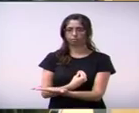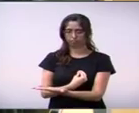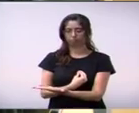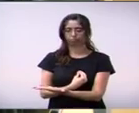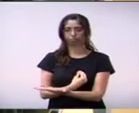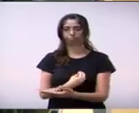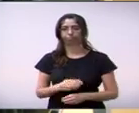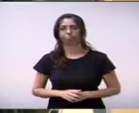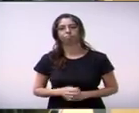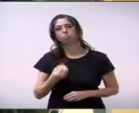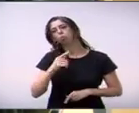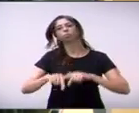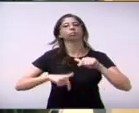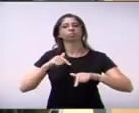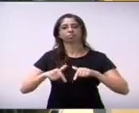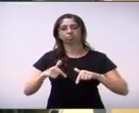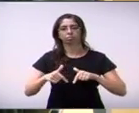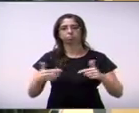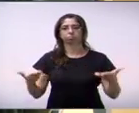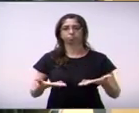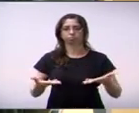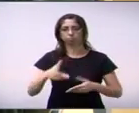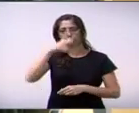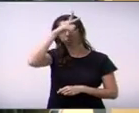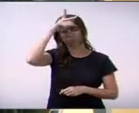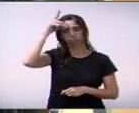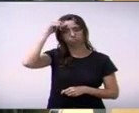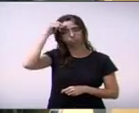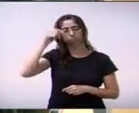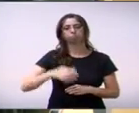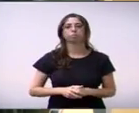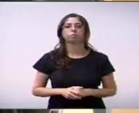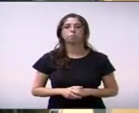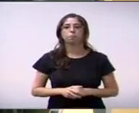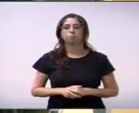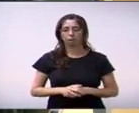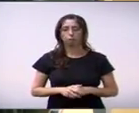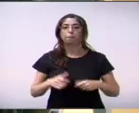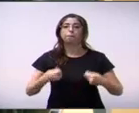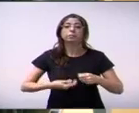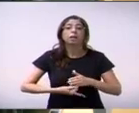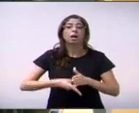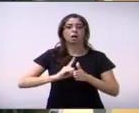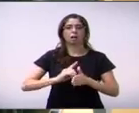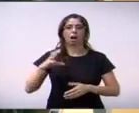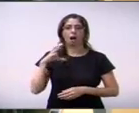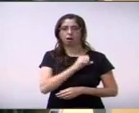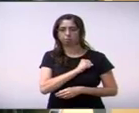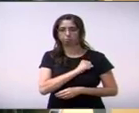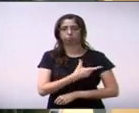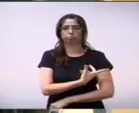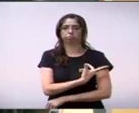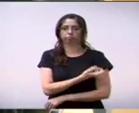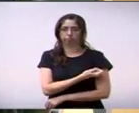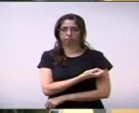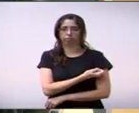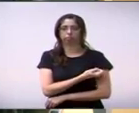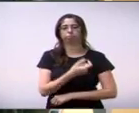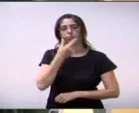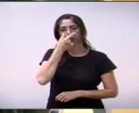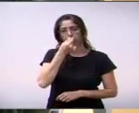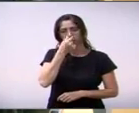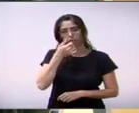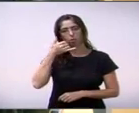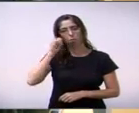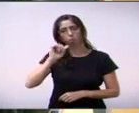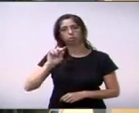pasta, ver se consegue adiantar a questão da vacinação contra a gripe, que, junto com essa vacinação, também é feita a vacinação